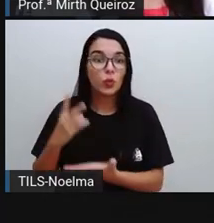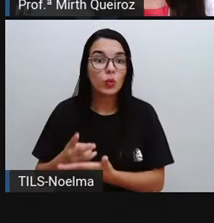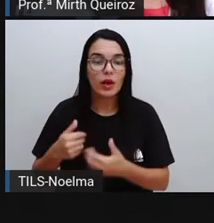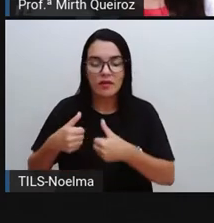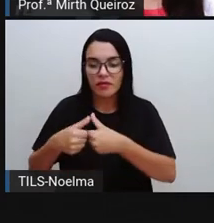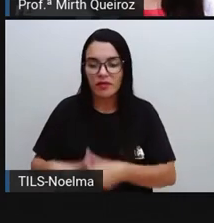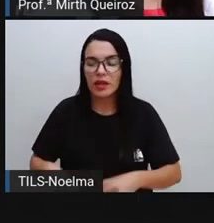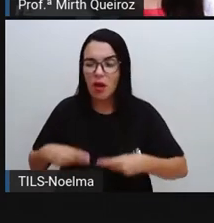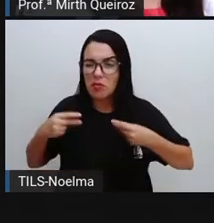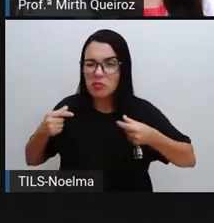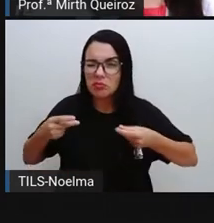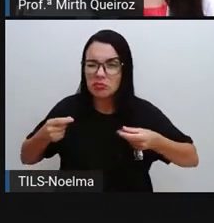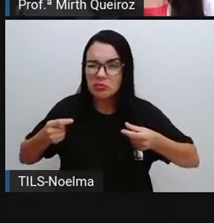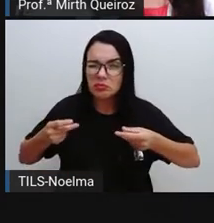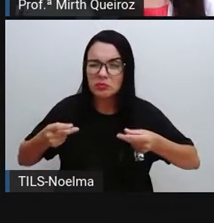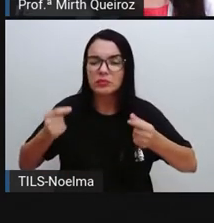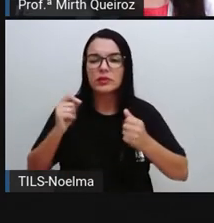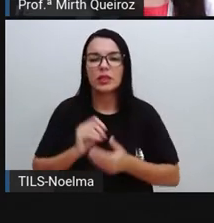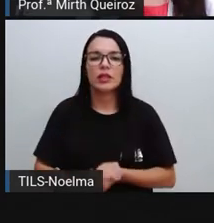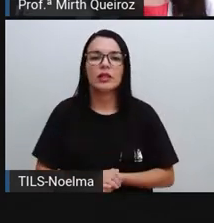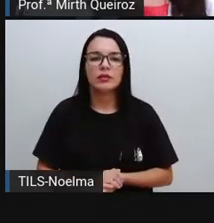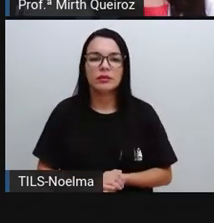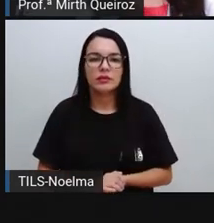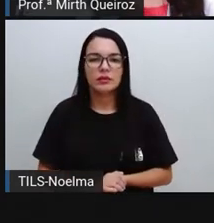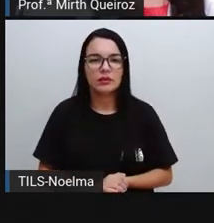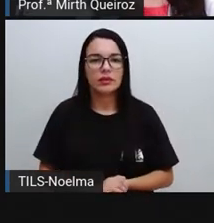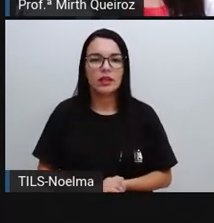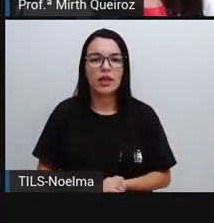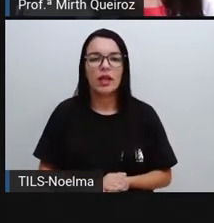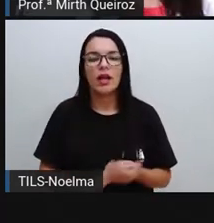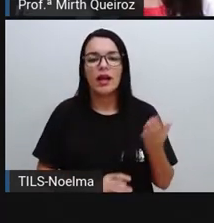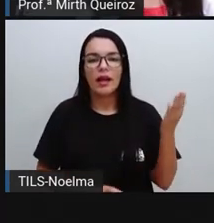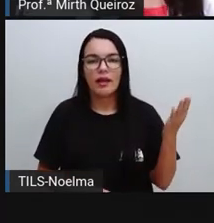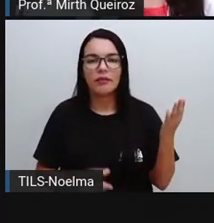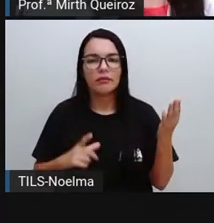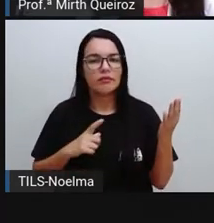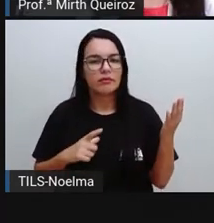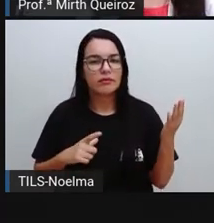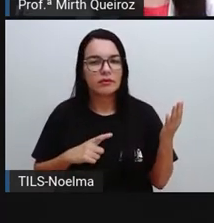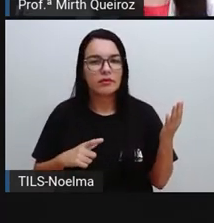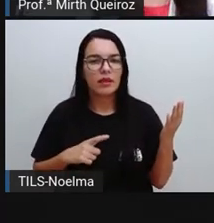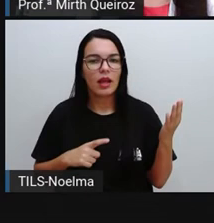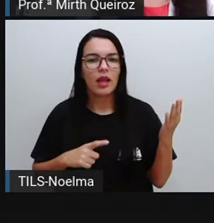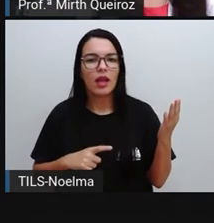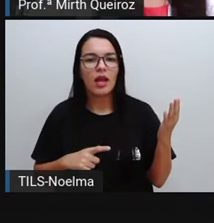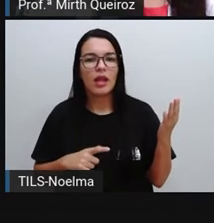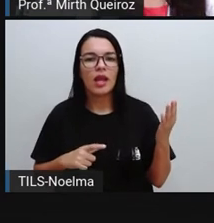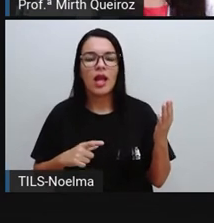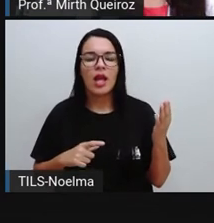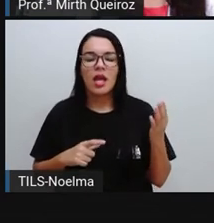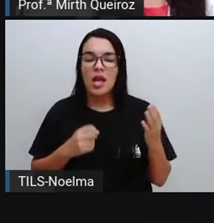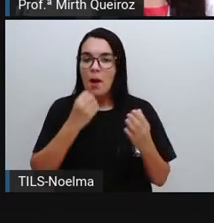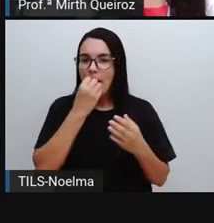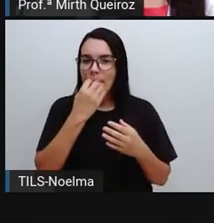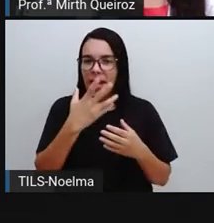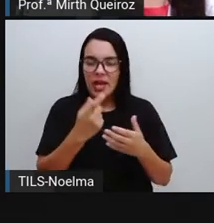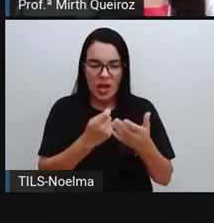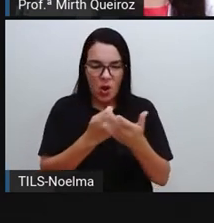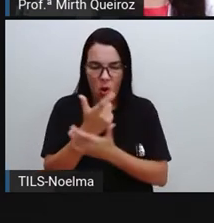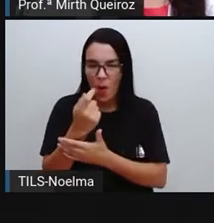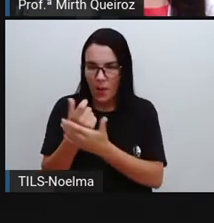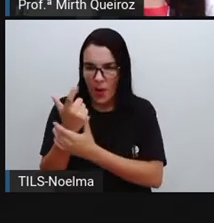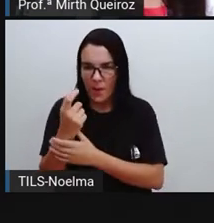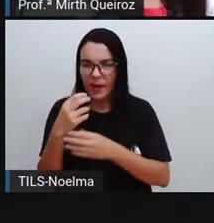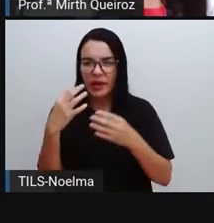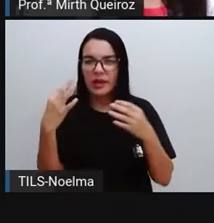aqueles que a gente compra e que dura um certo tempo, né? Dura muito mais aí. Os bens de consumo duráveis são aqueles que podem ser